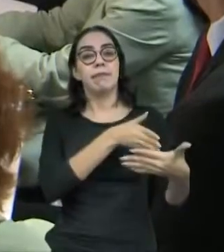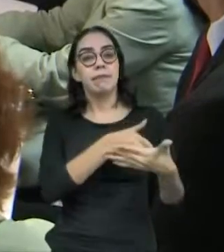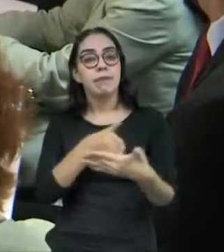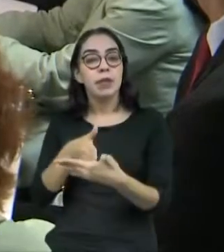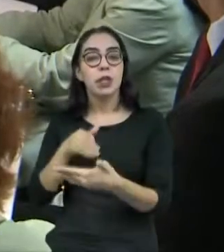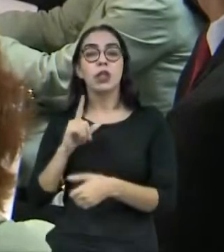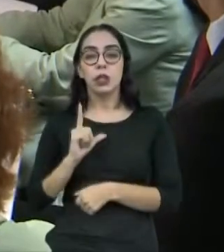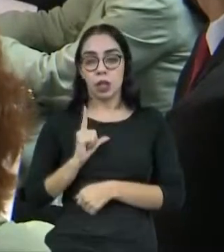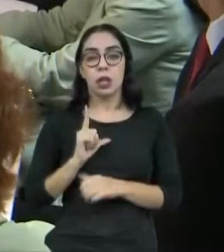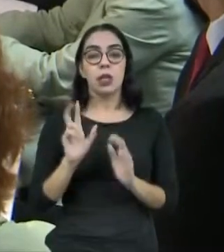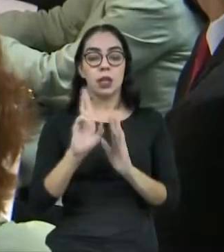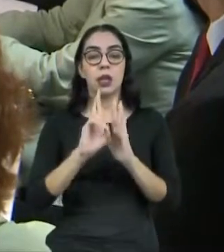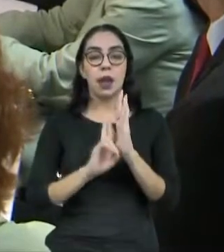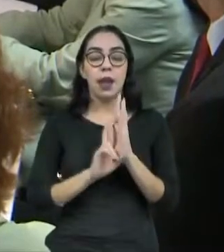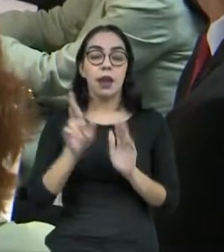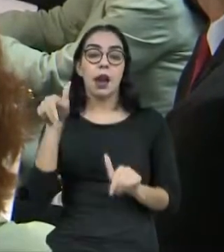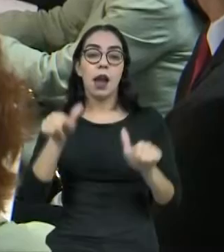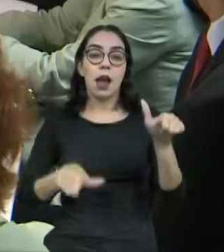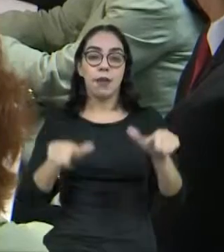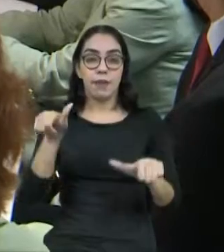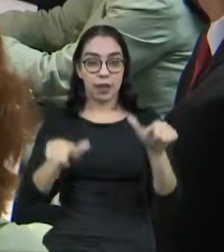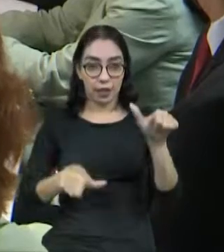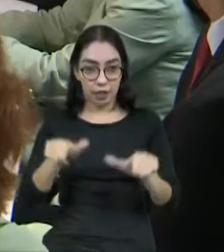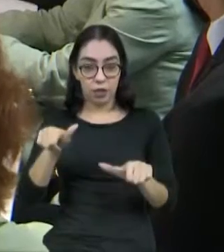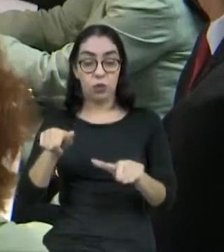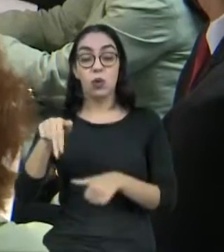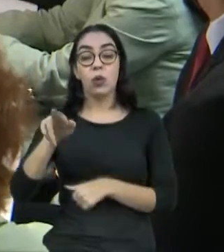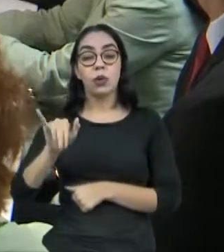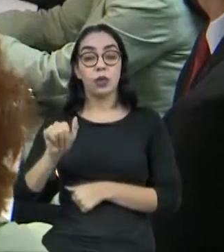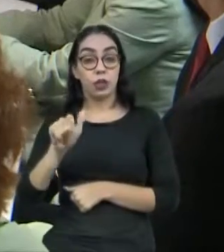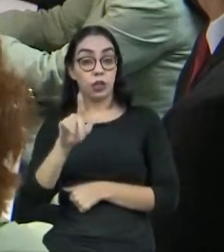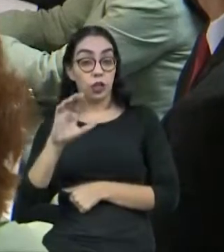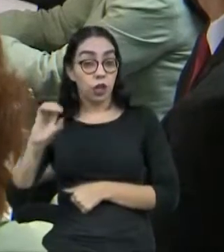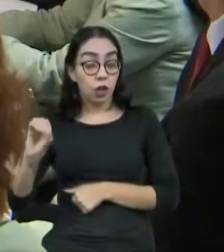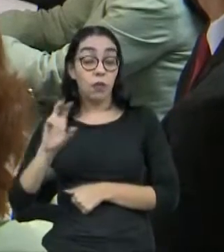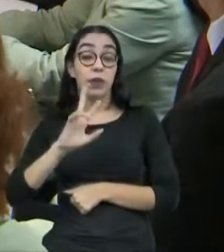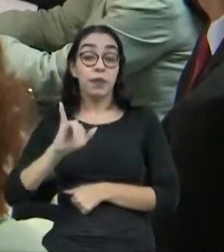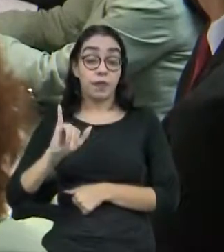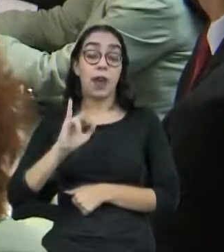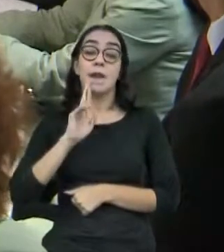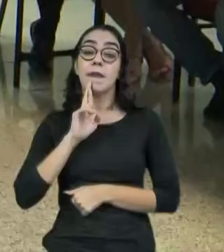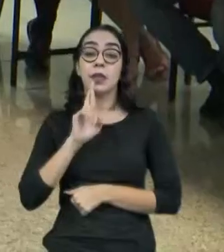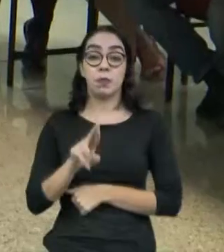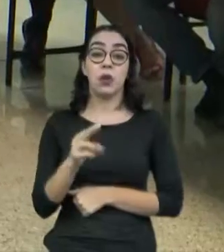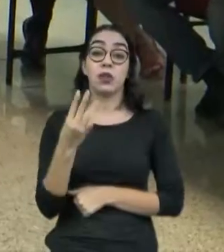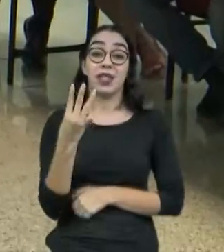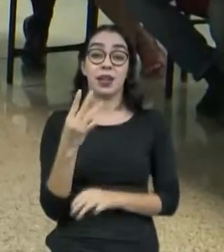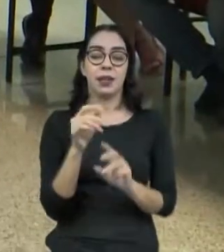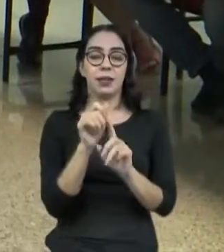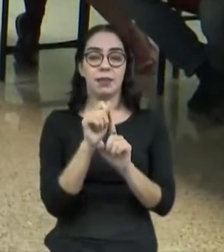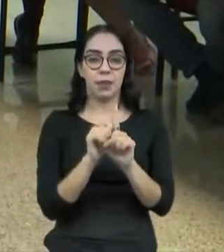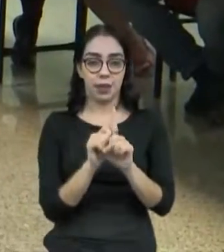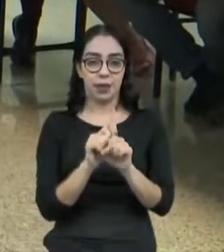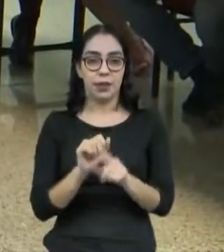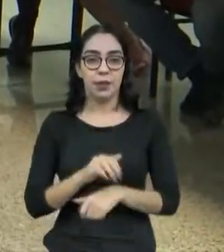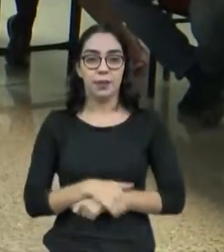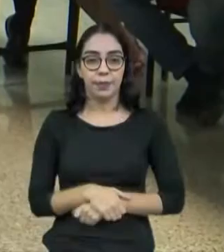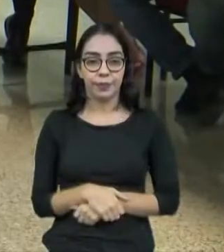documento está sendo avaliado pelo Patrimônio da União e deve ter um parecer em até três meses. Ao todo, são